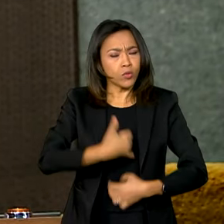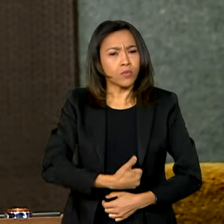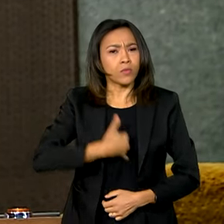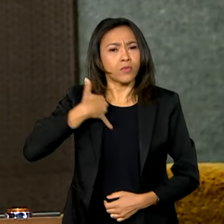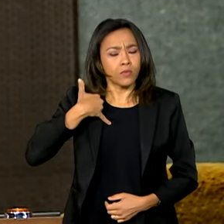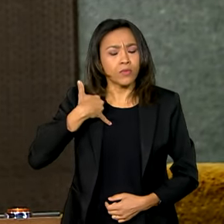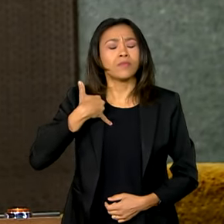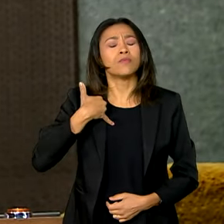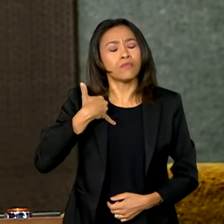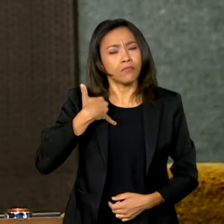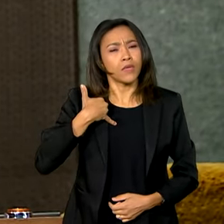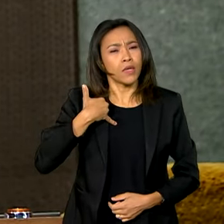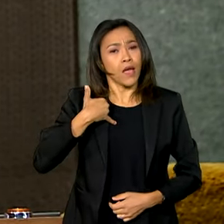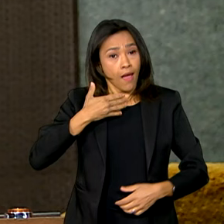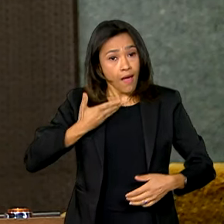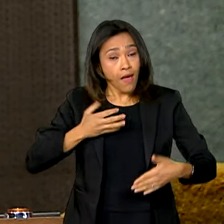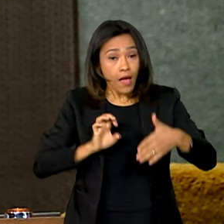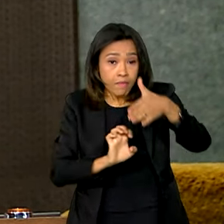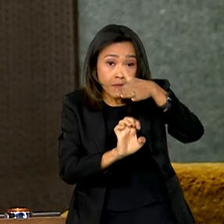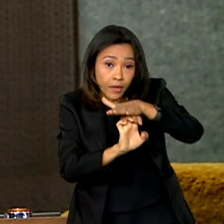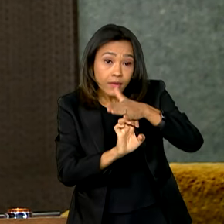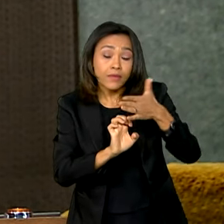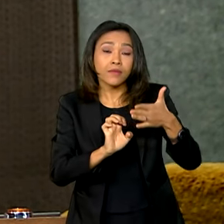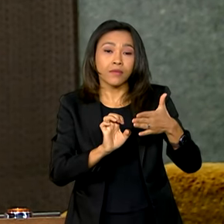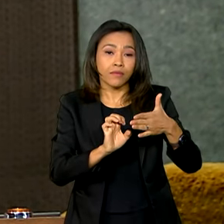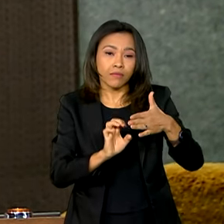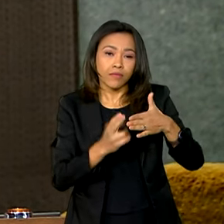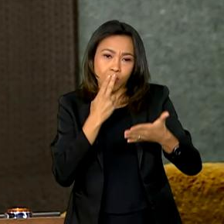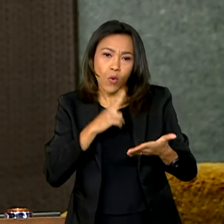que preza muito pela